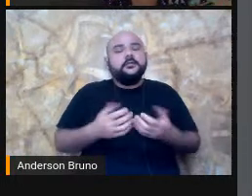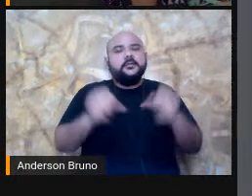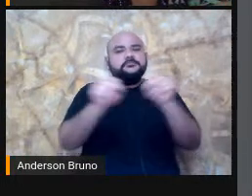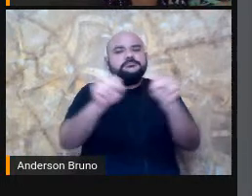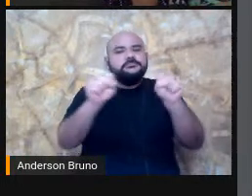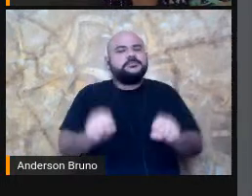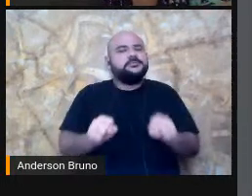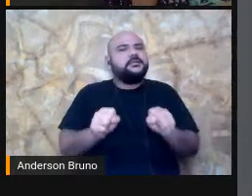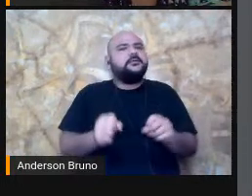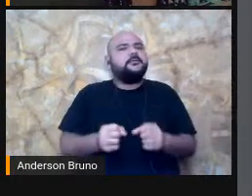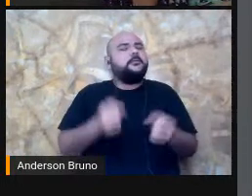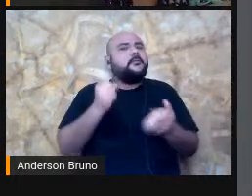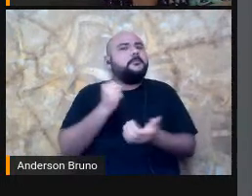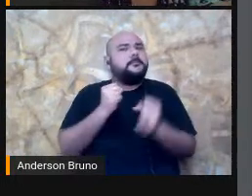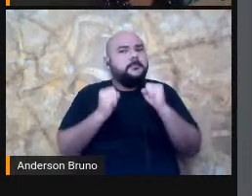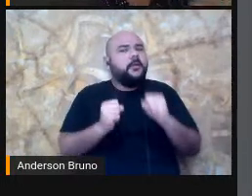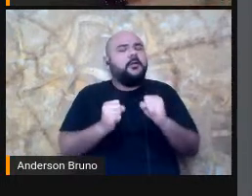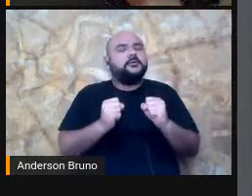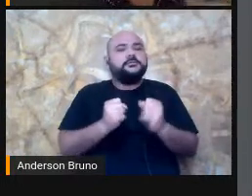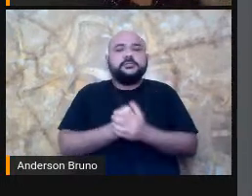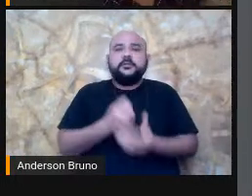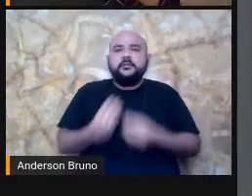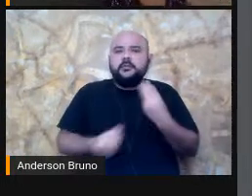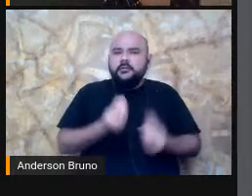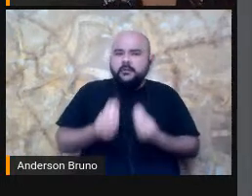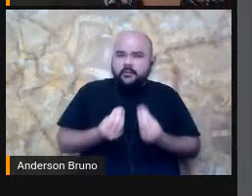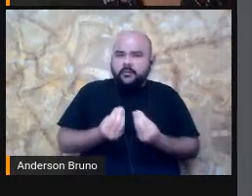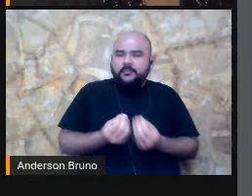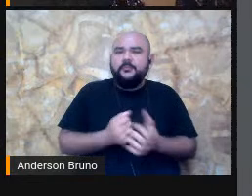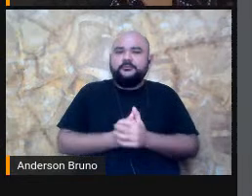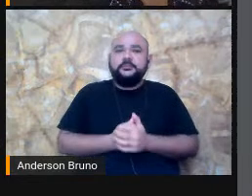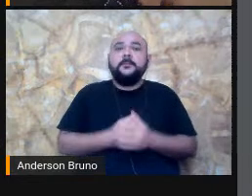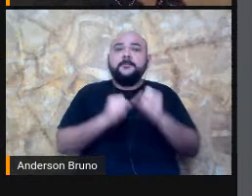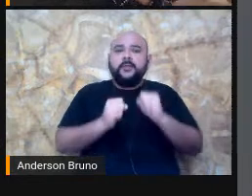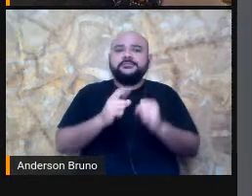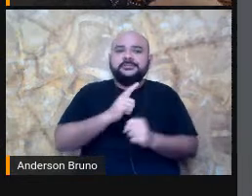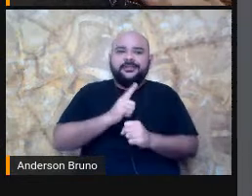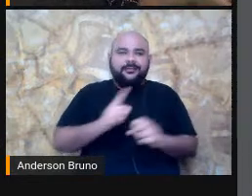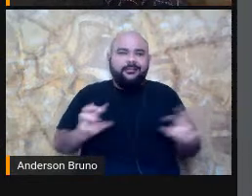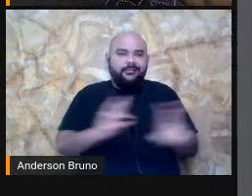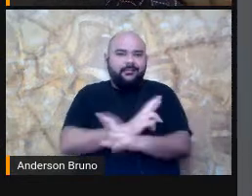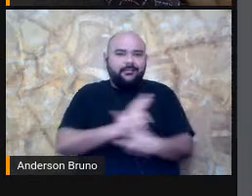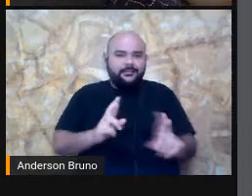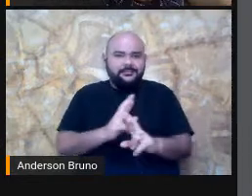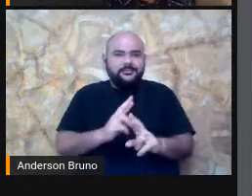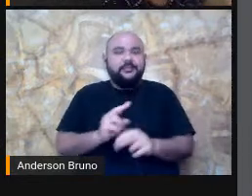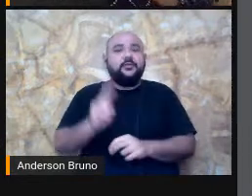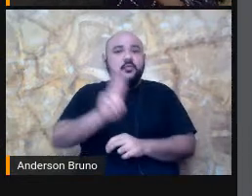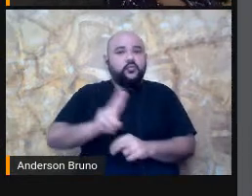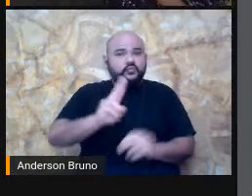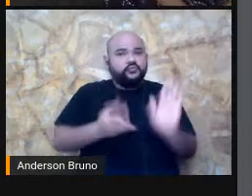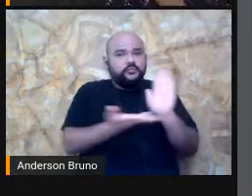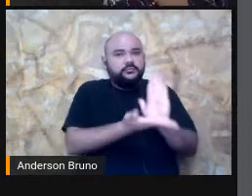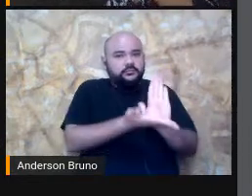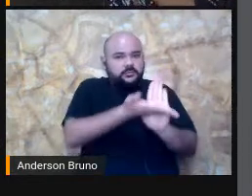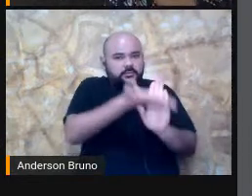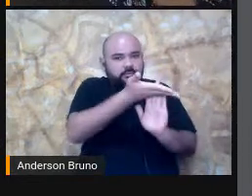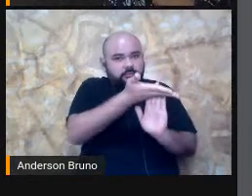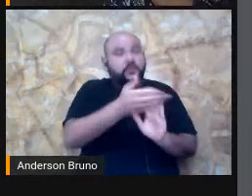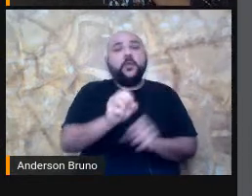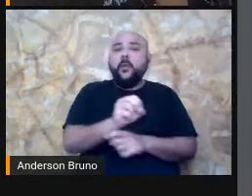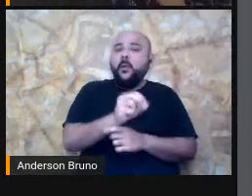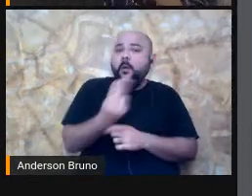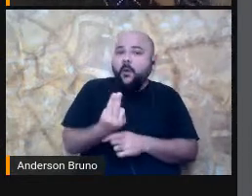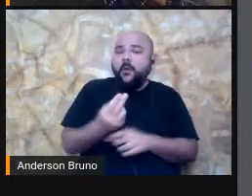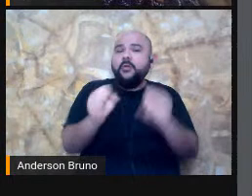pode Né? Estar Tanto relacionado Ao uso De hardware Quanto de software